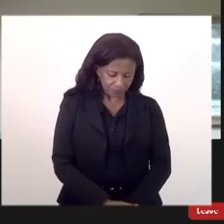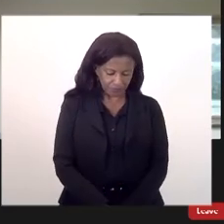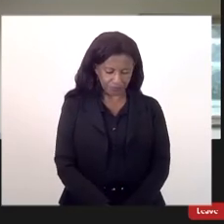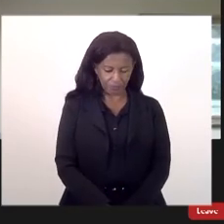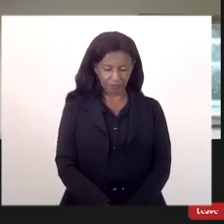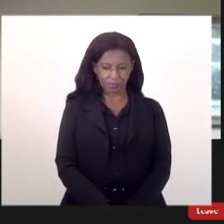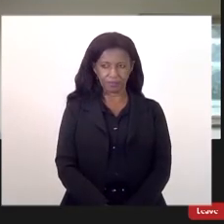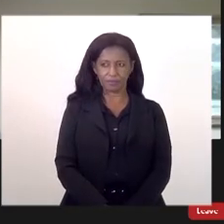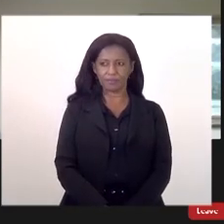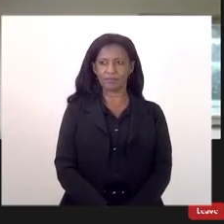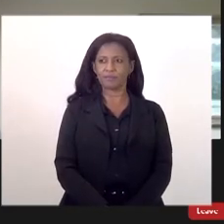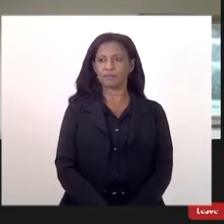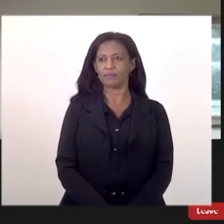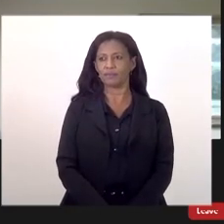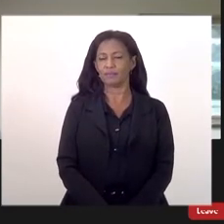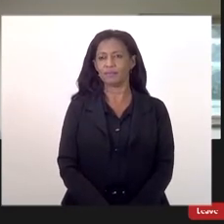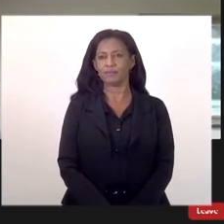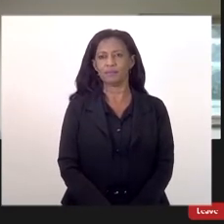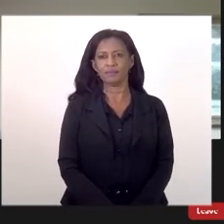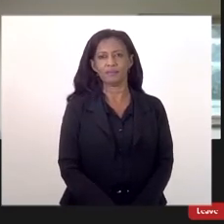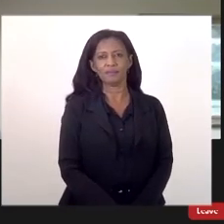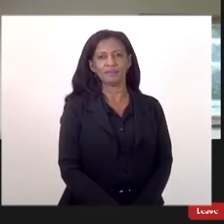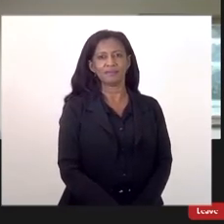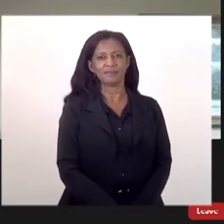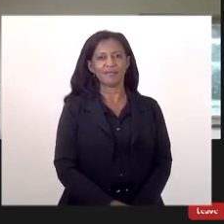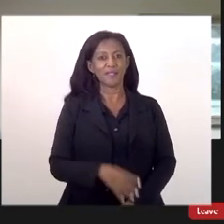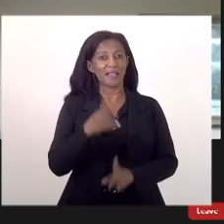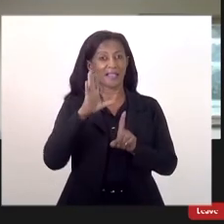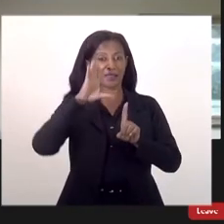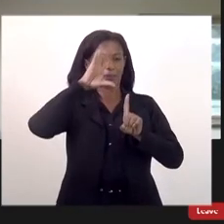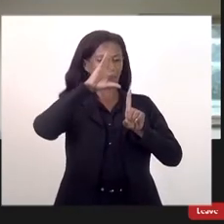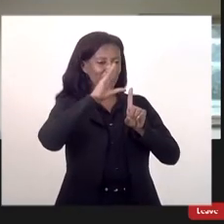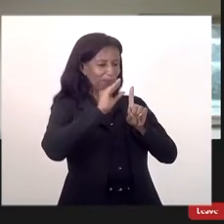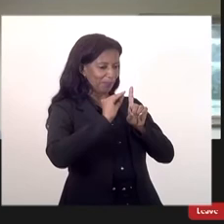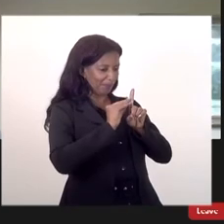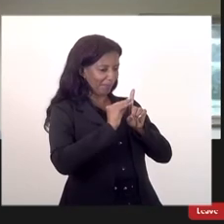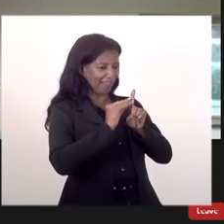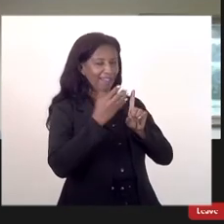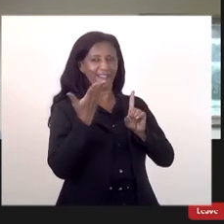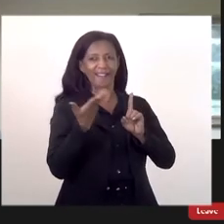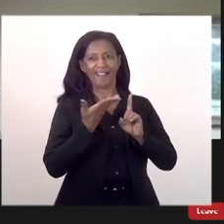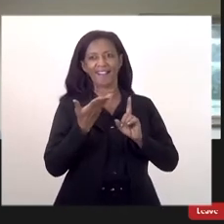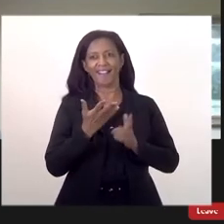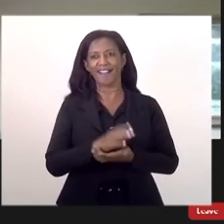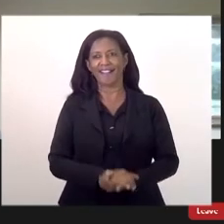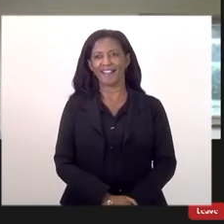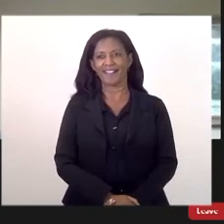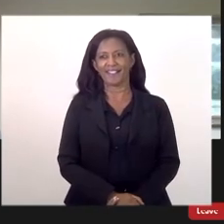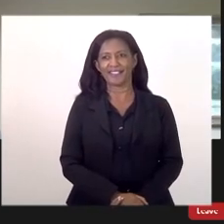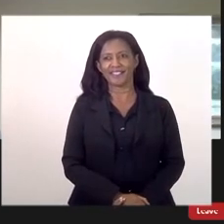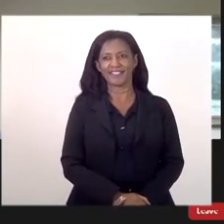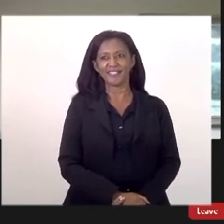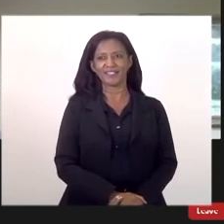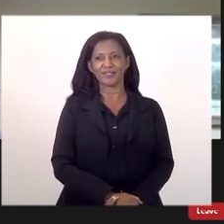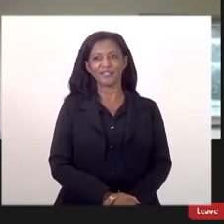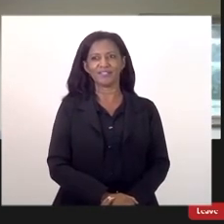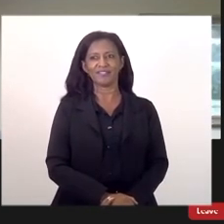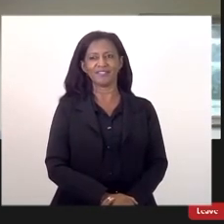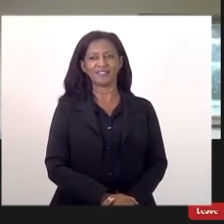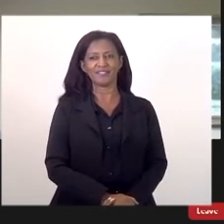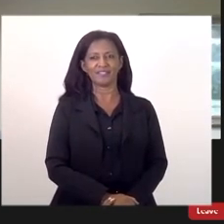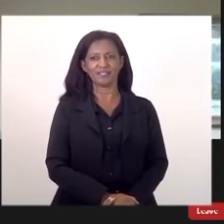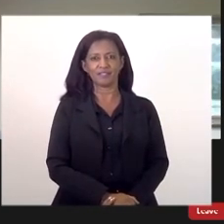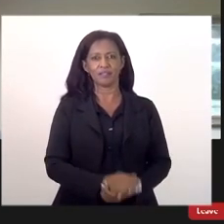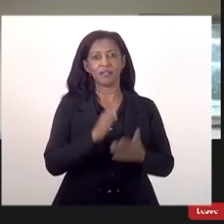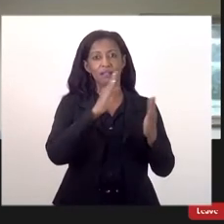está sem som agora nenhum Leandro antes estava abaixo tem que sair voltar não tem problema se você quiser eu